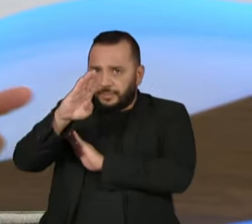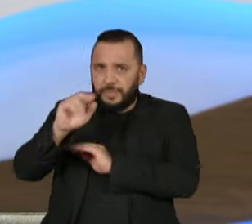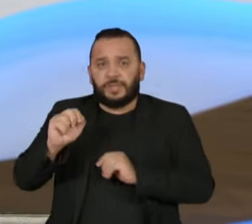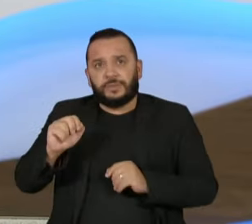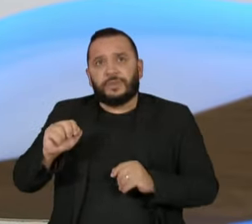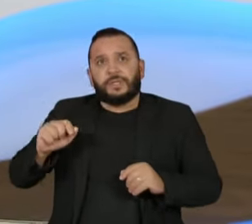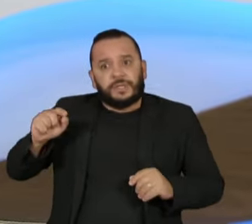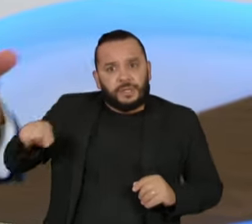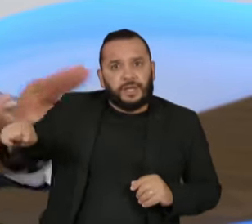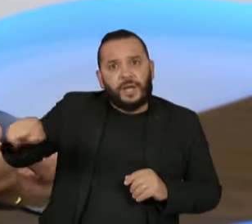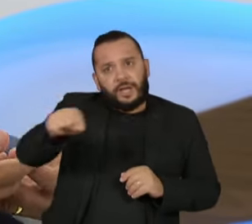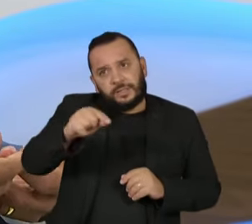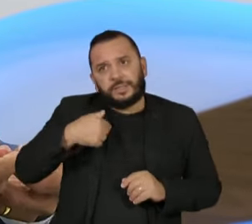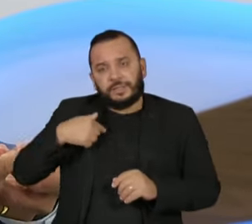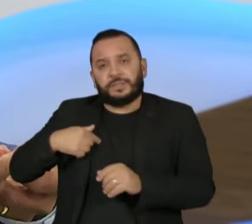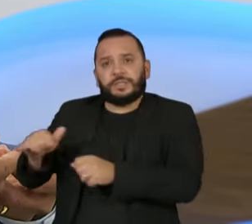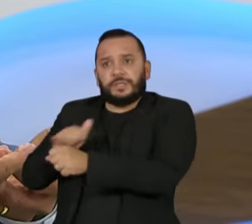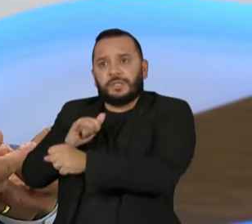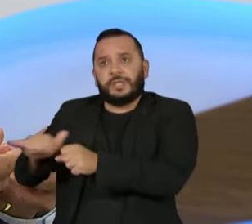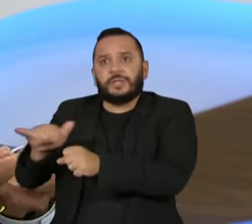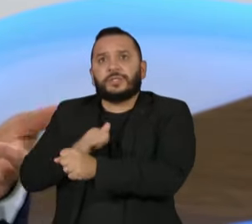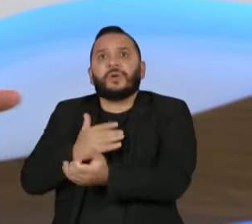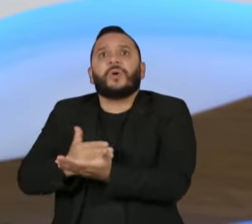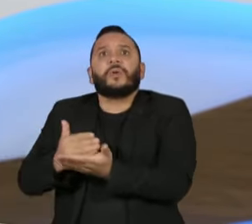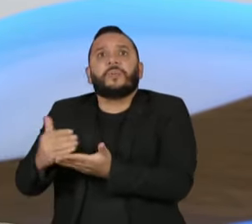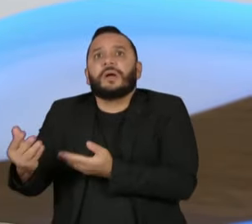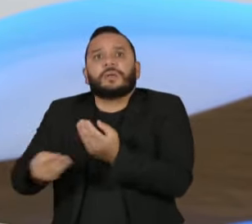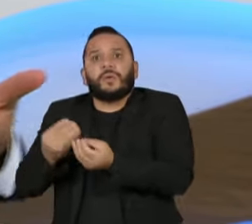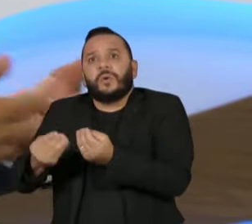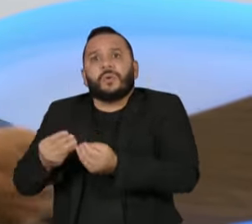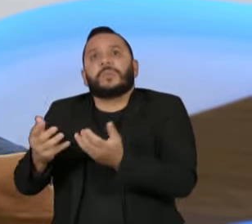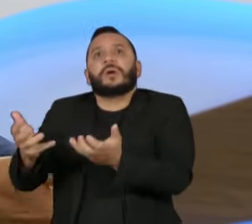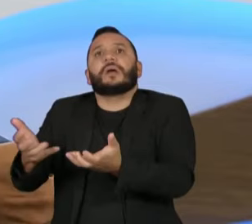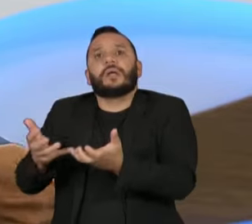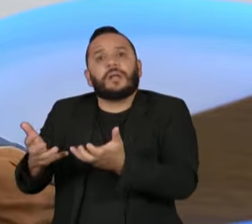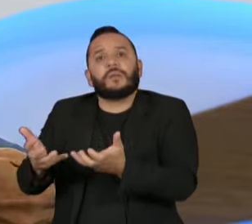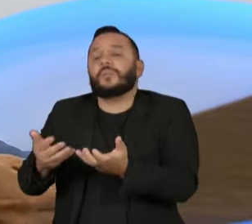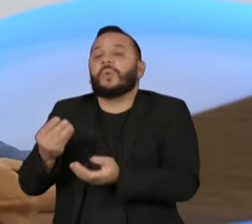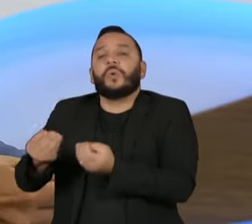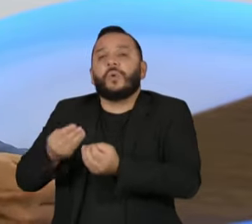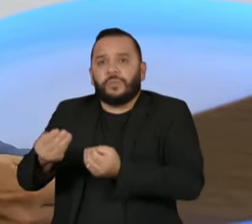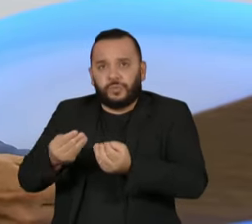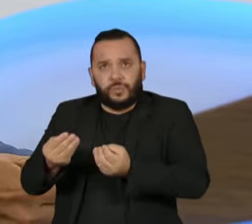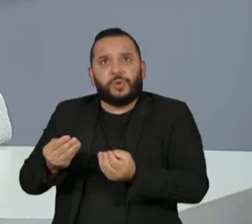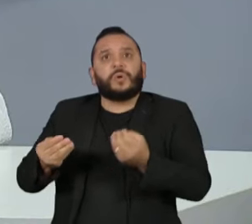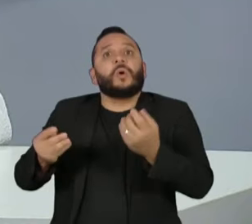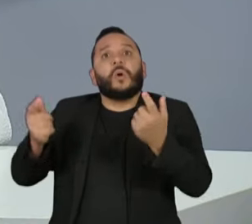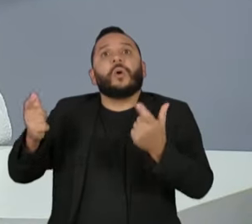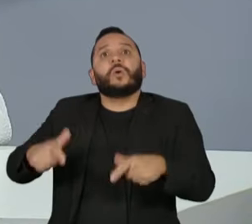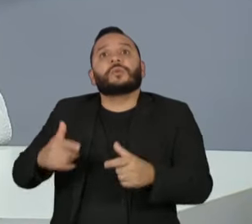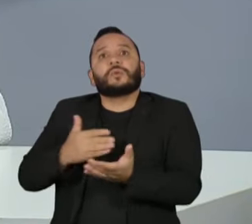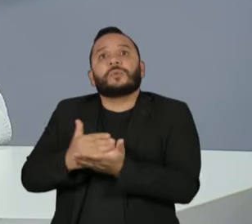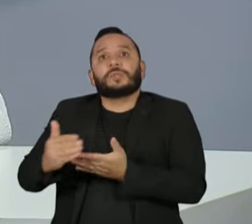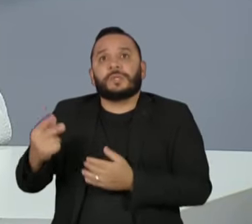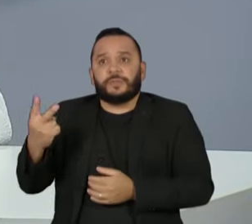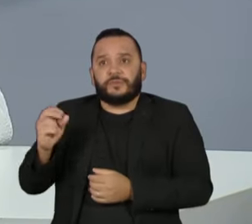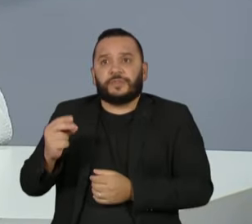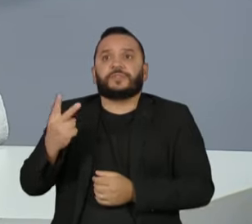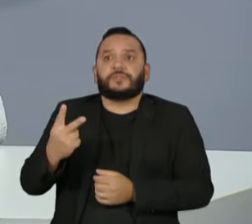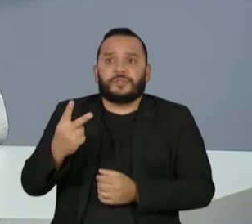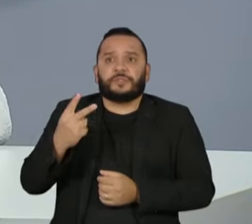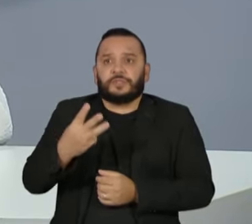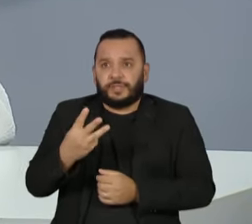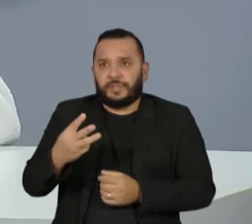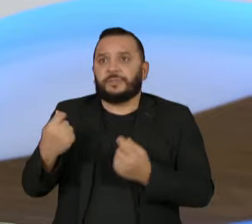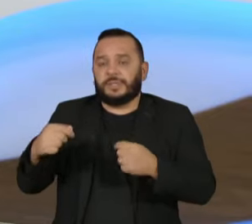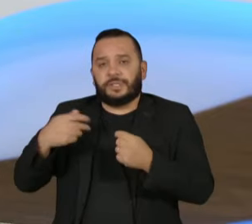começa-se de algum ponto. O que queremos? De onde, por onde começamos em 2023? Com pelo menos